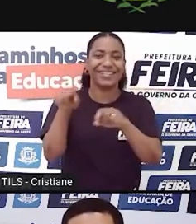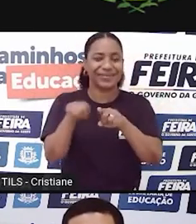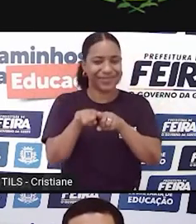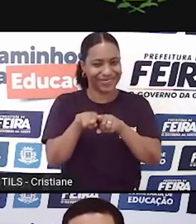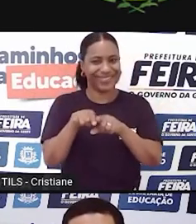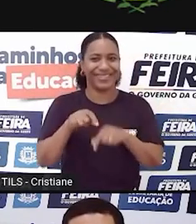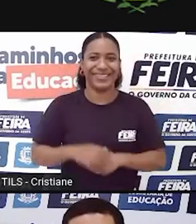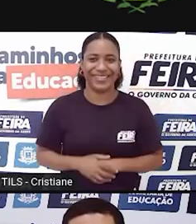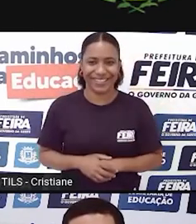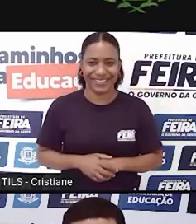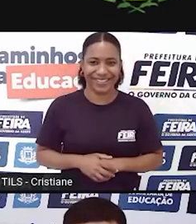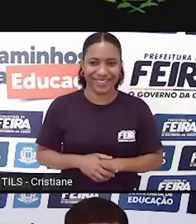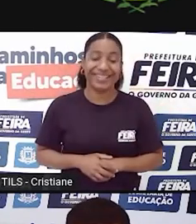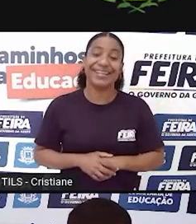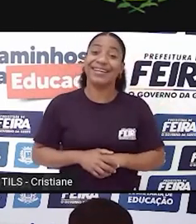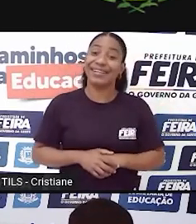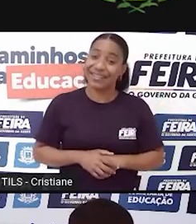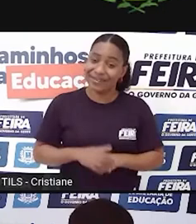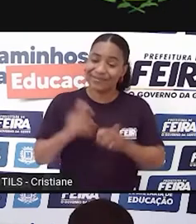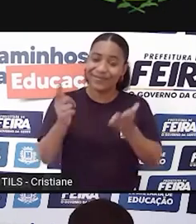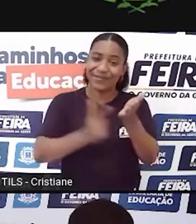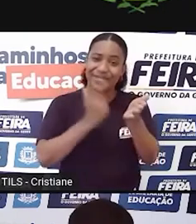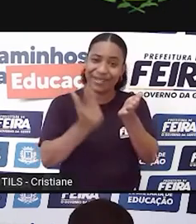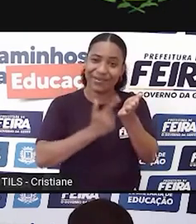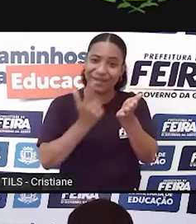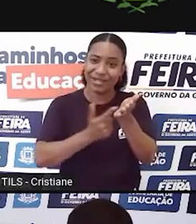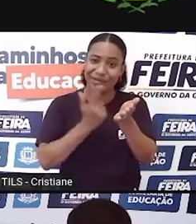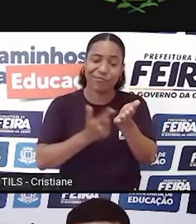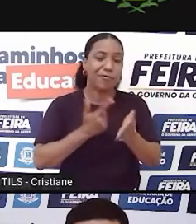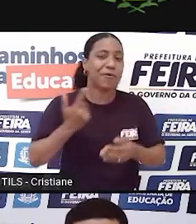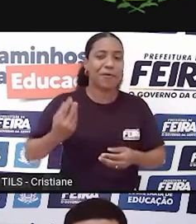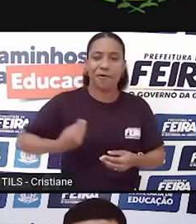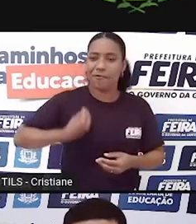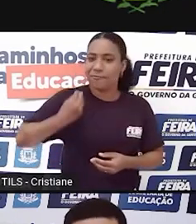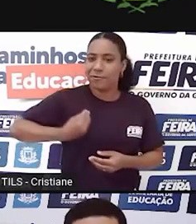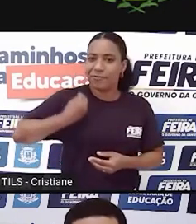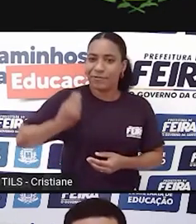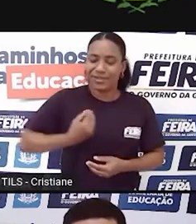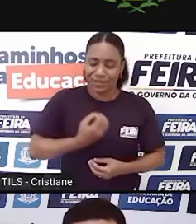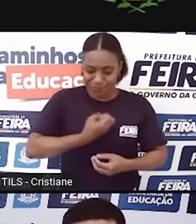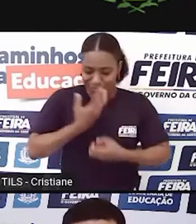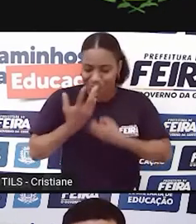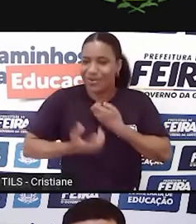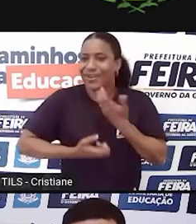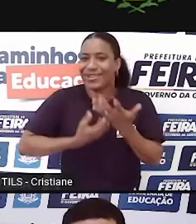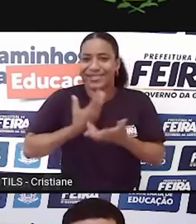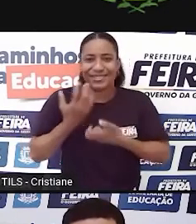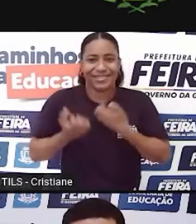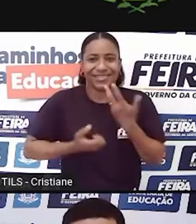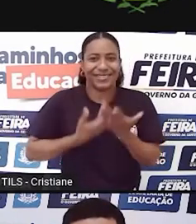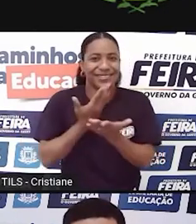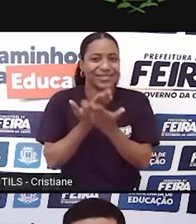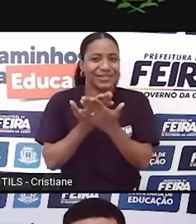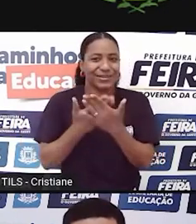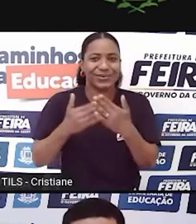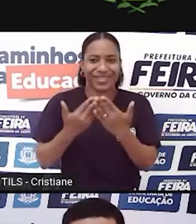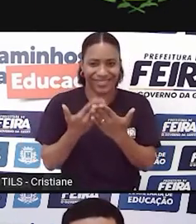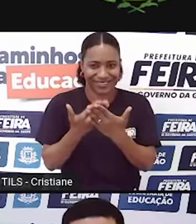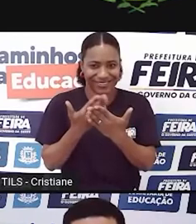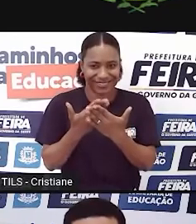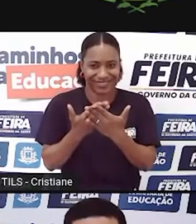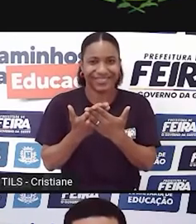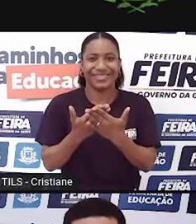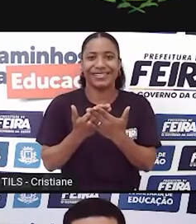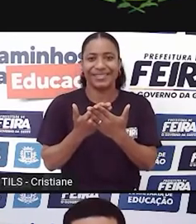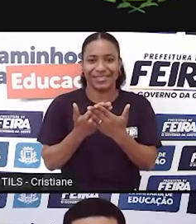né? Fruto desse concurso, Escrevi Vências Poéticas Estudantis, em que eu tive poemas de estudantes da rede,